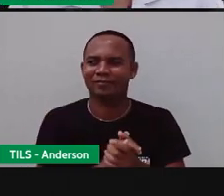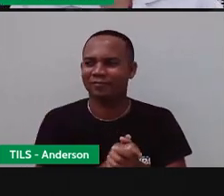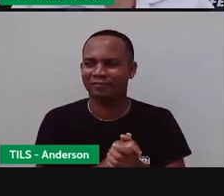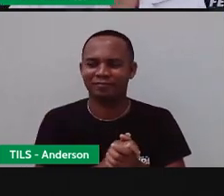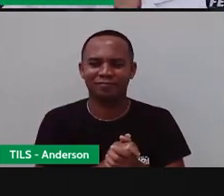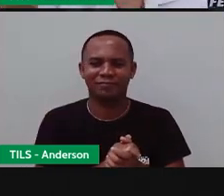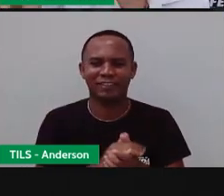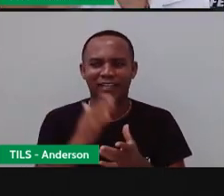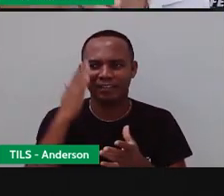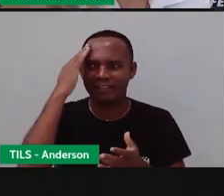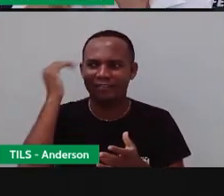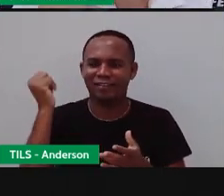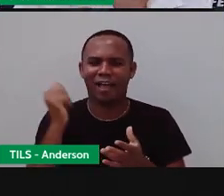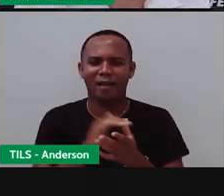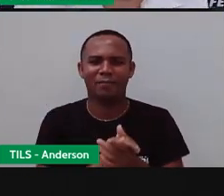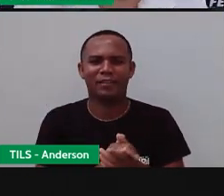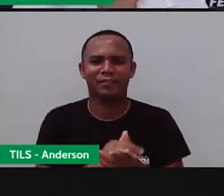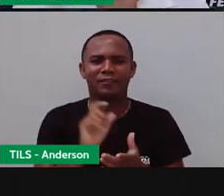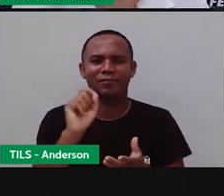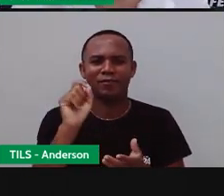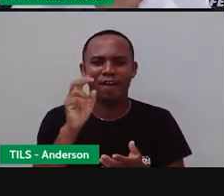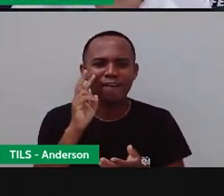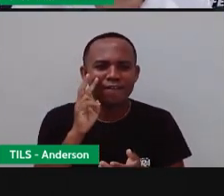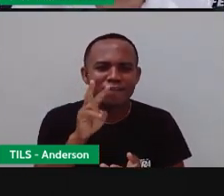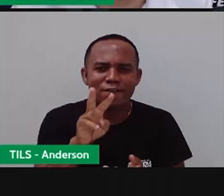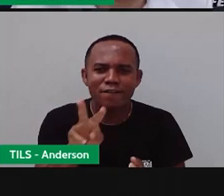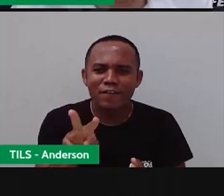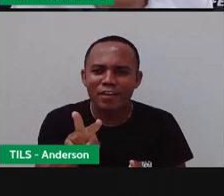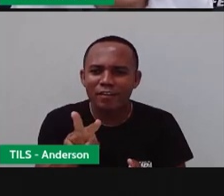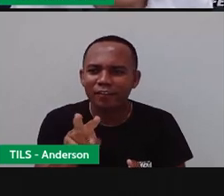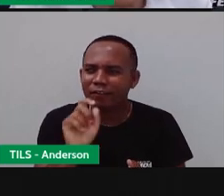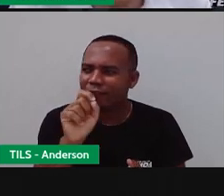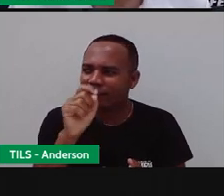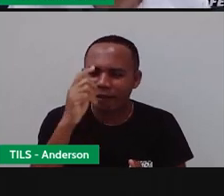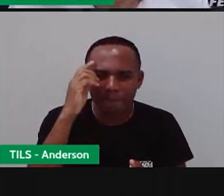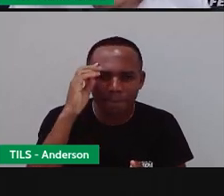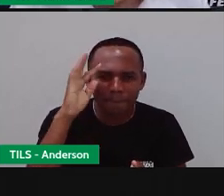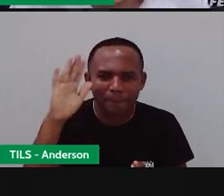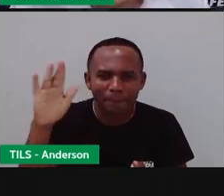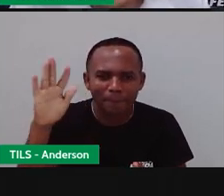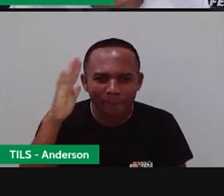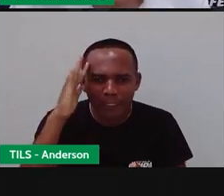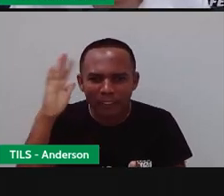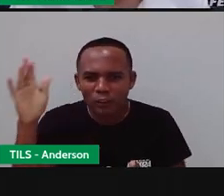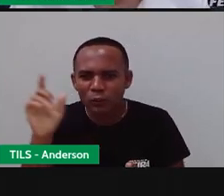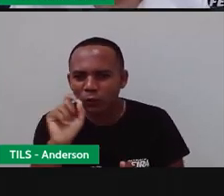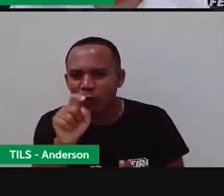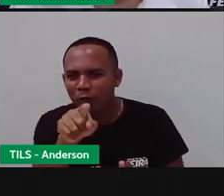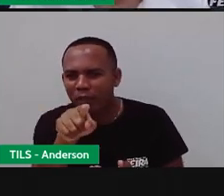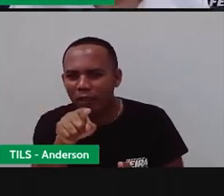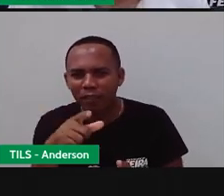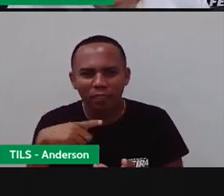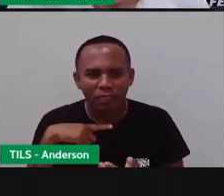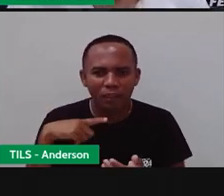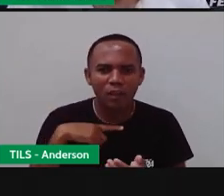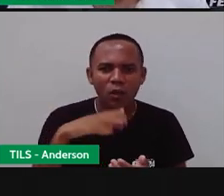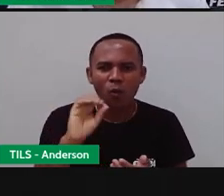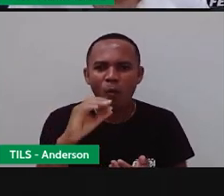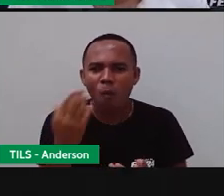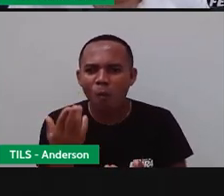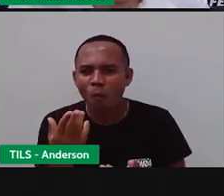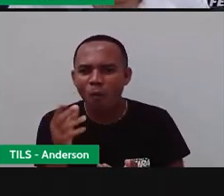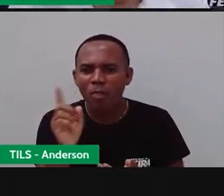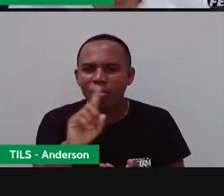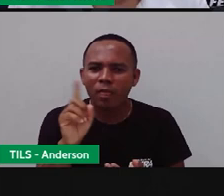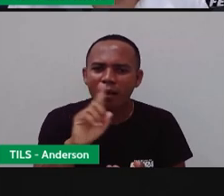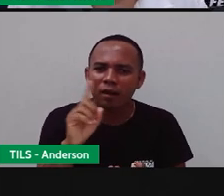gente já sabe, tem, a gente fica aqui olhando, o que foi a gente fez? A gente olhou e fez assim, olha, aqui é o mercado de arte, aqui,